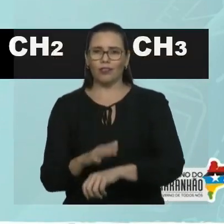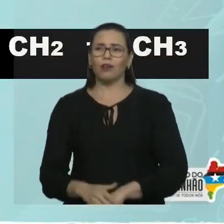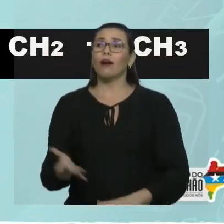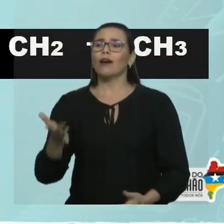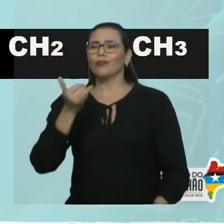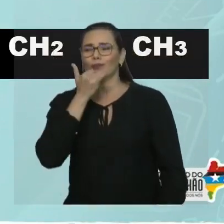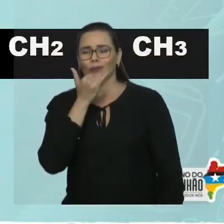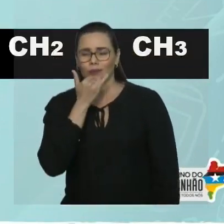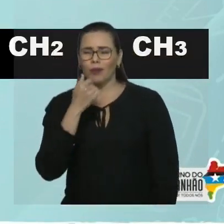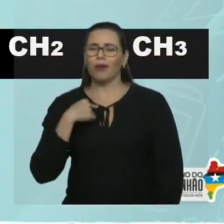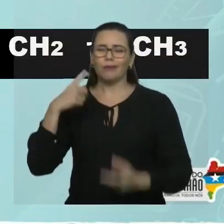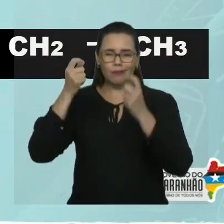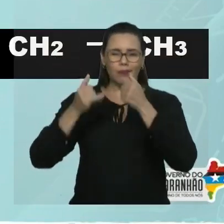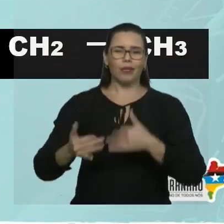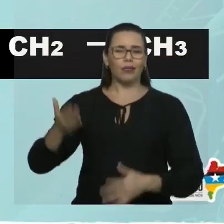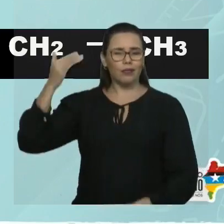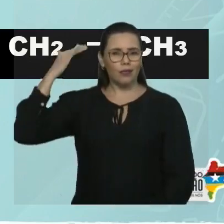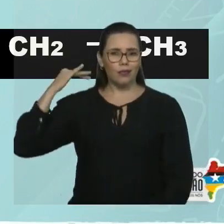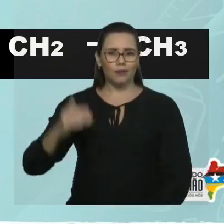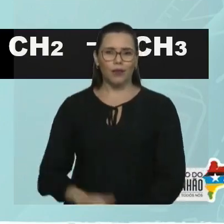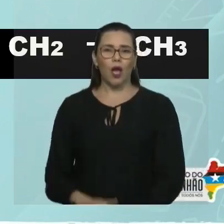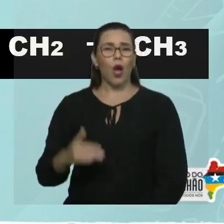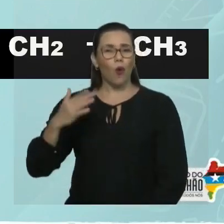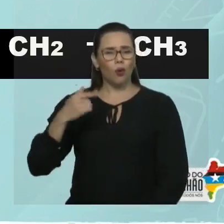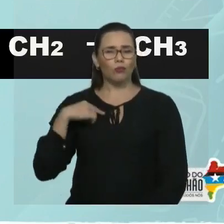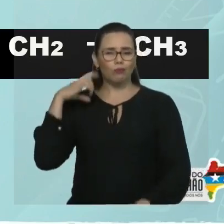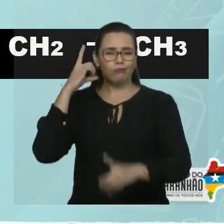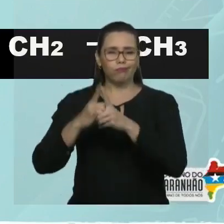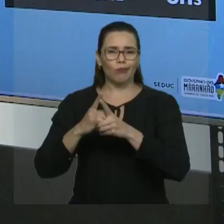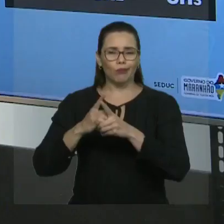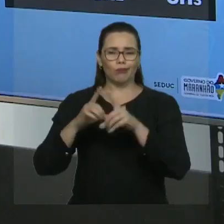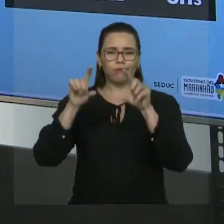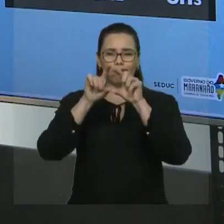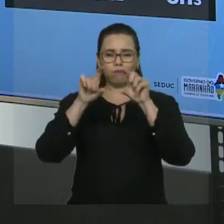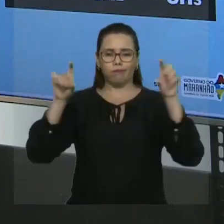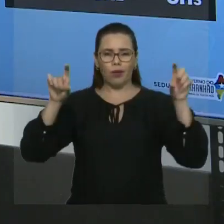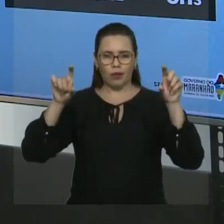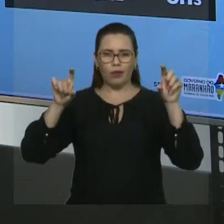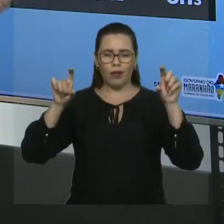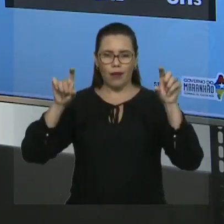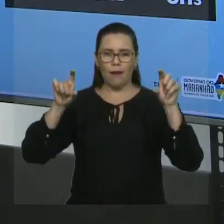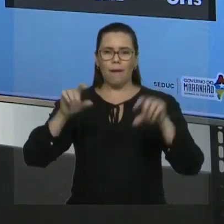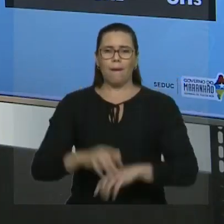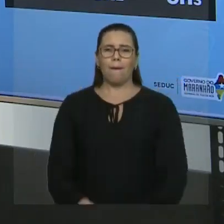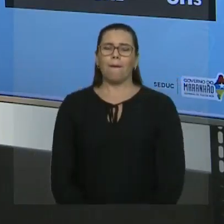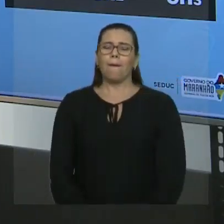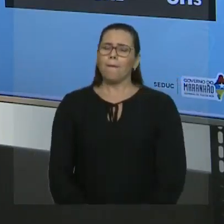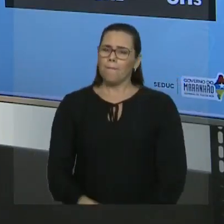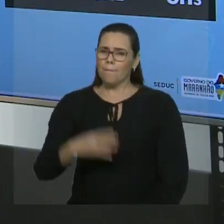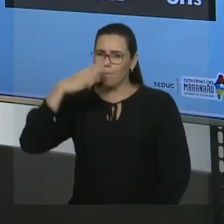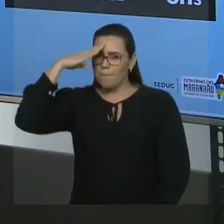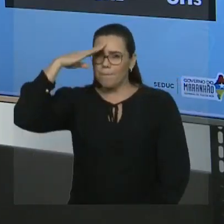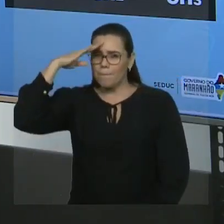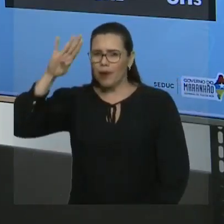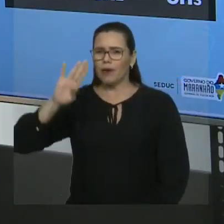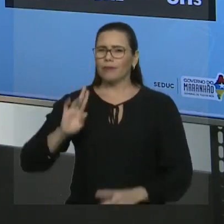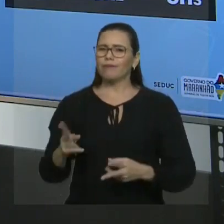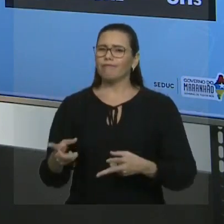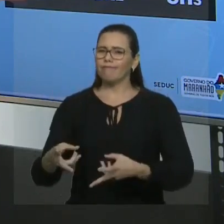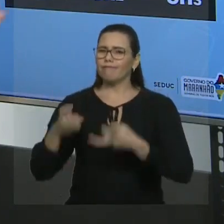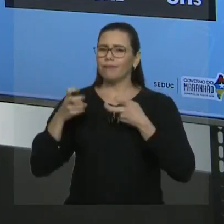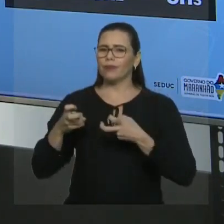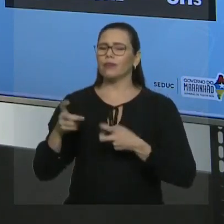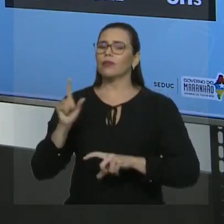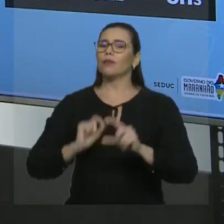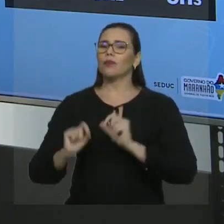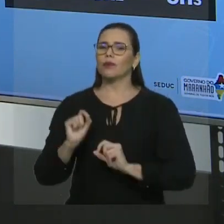Isso aqui eu já comentei já. Quando eu observo a cadeia principal, no exemplo anterior, que nós achamos a cadeia principal, perceba que na mesma hora, quando eu